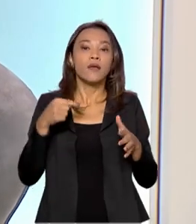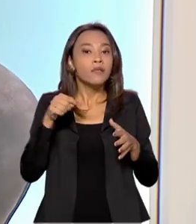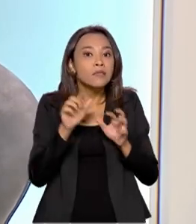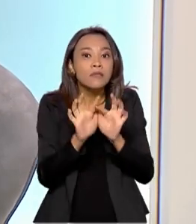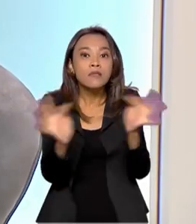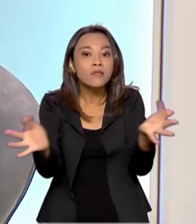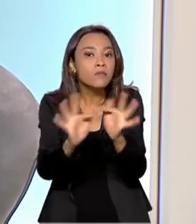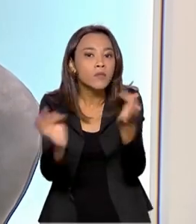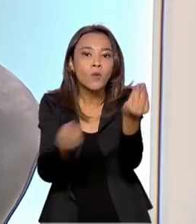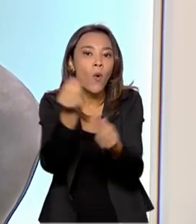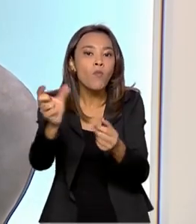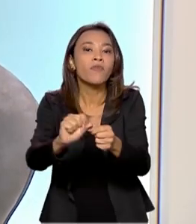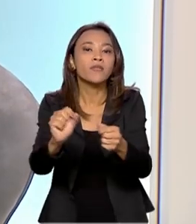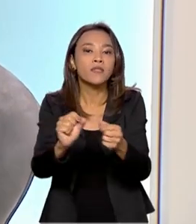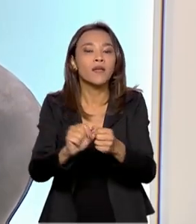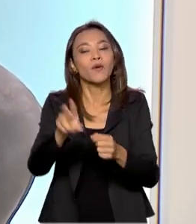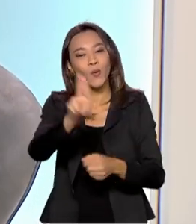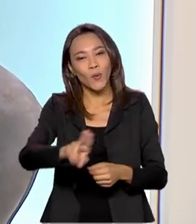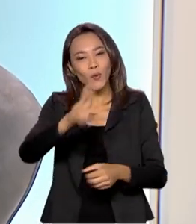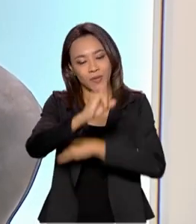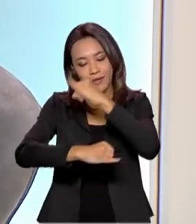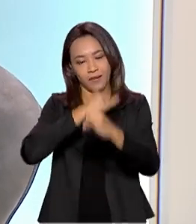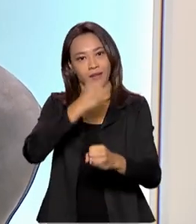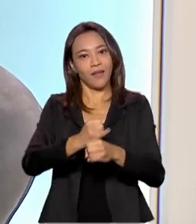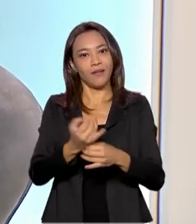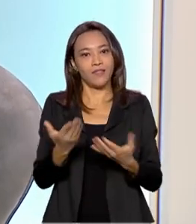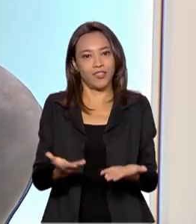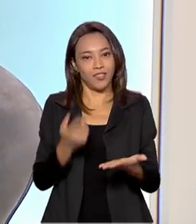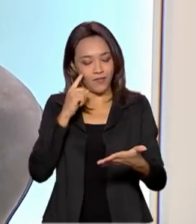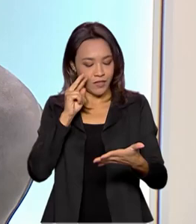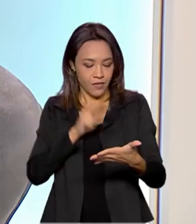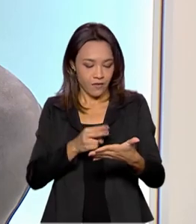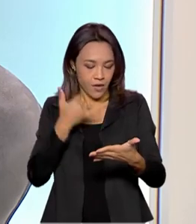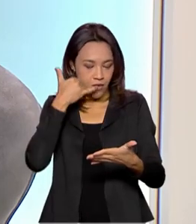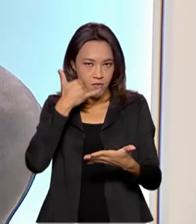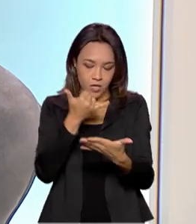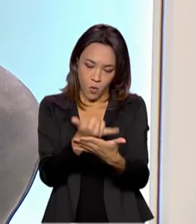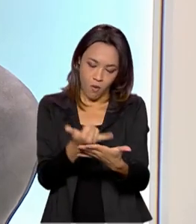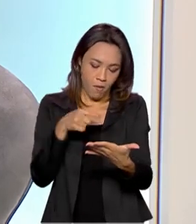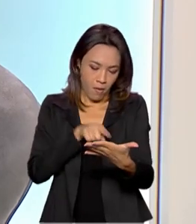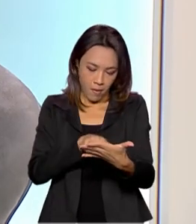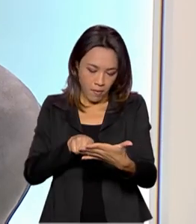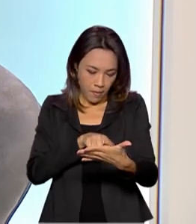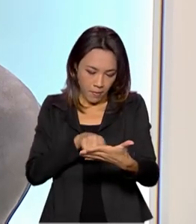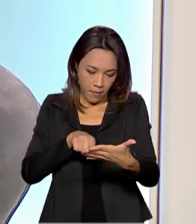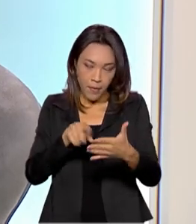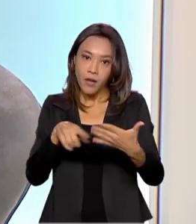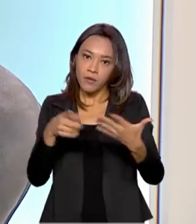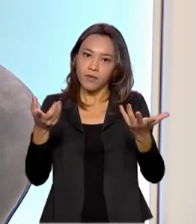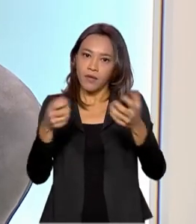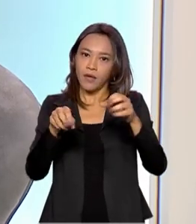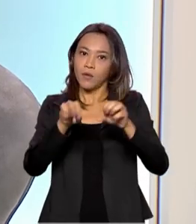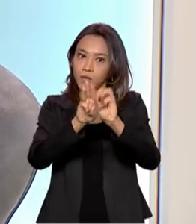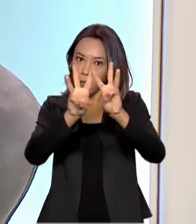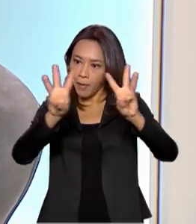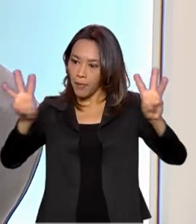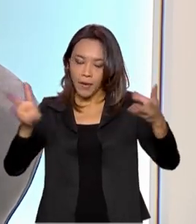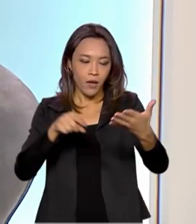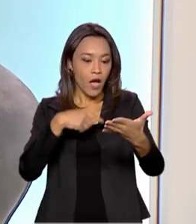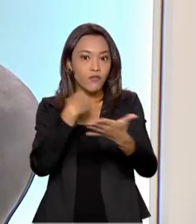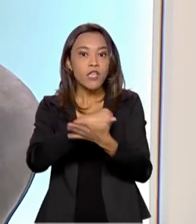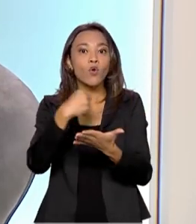plataforma digital, através da internet, você poderá contratar de forma simples esse seu supridor. E como você